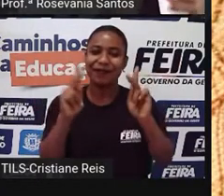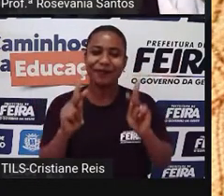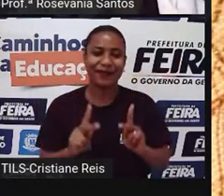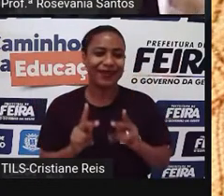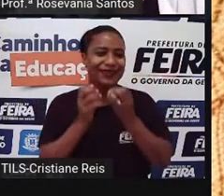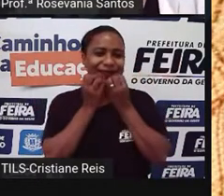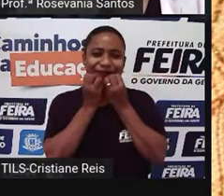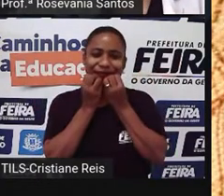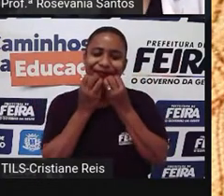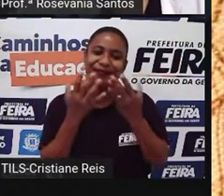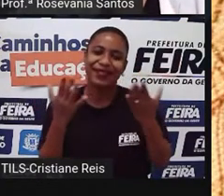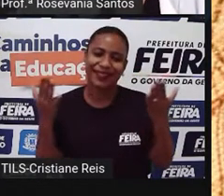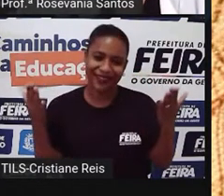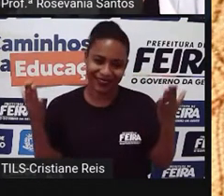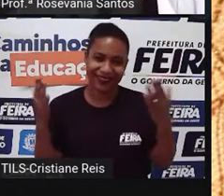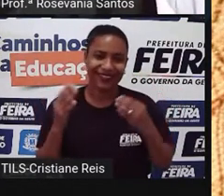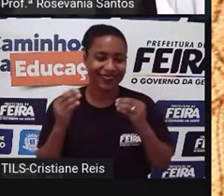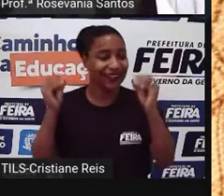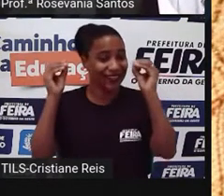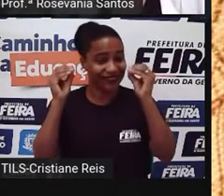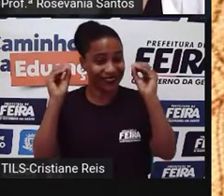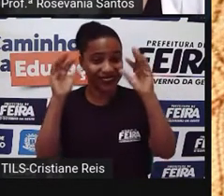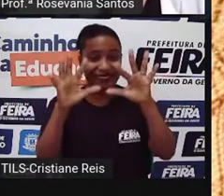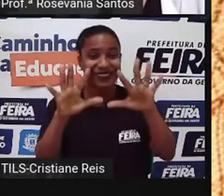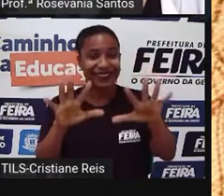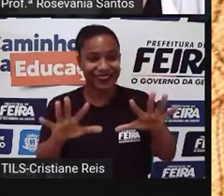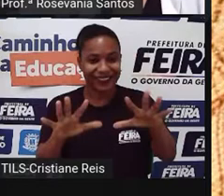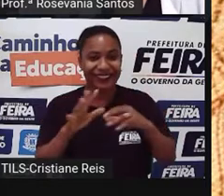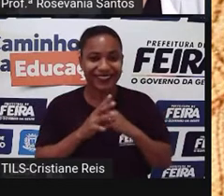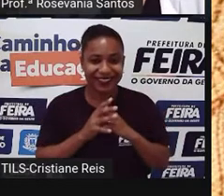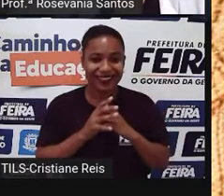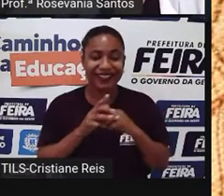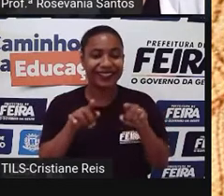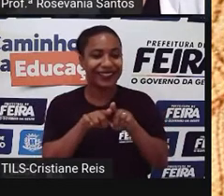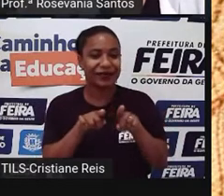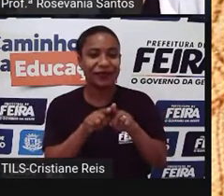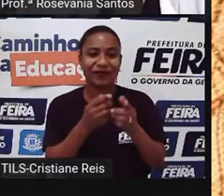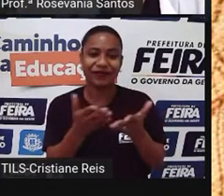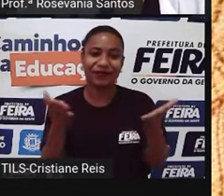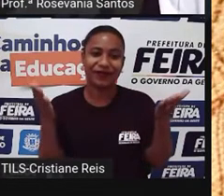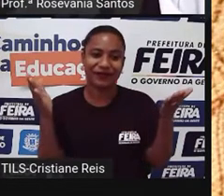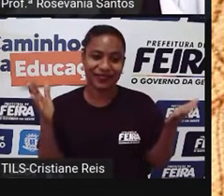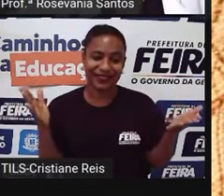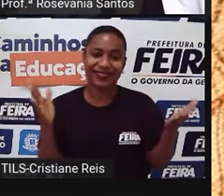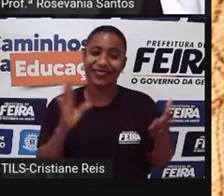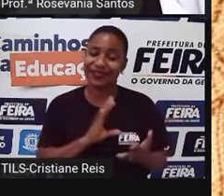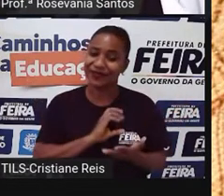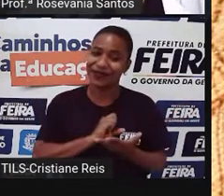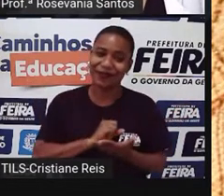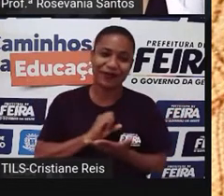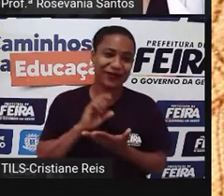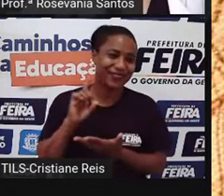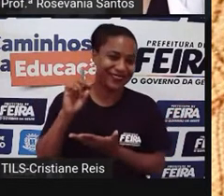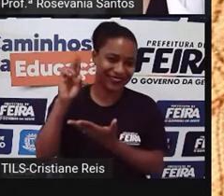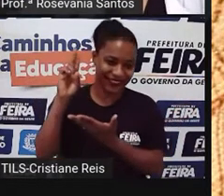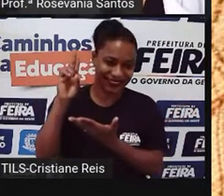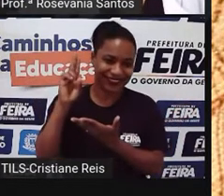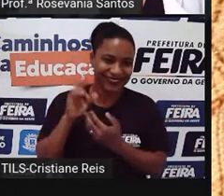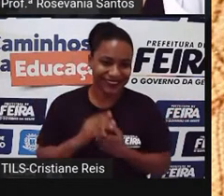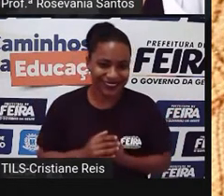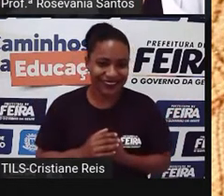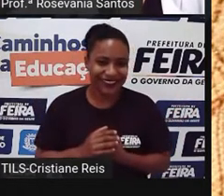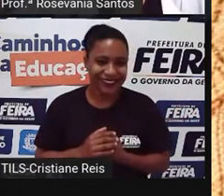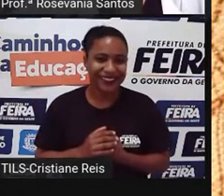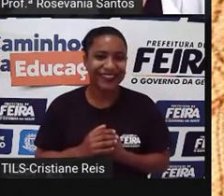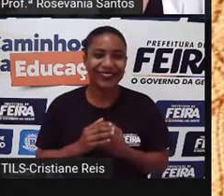repleto de muitas realizações e que você possa, acima de tudo, sentir o amor divino, a presença de Deus em sua vida, né?